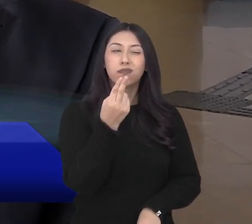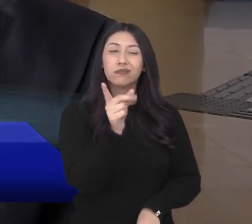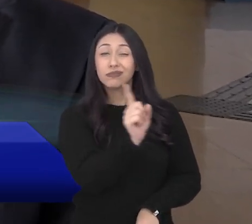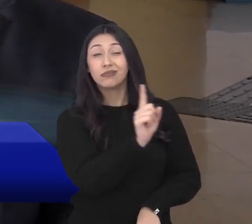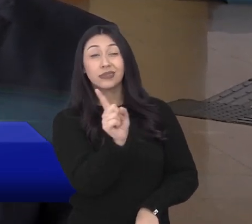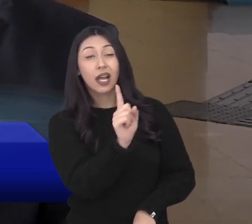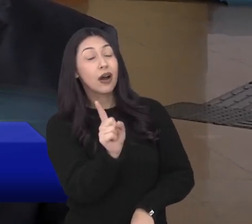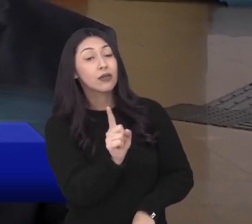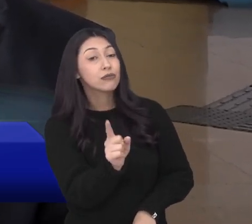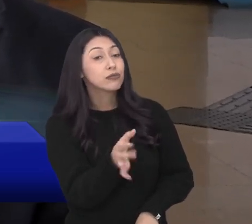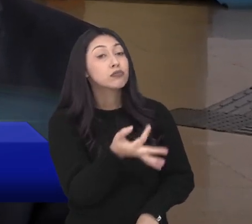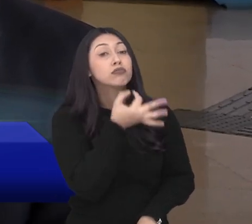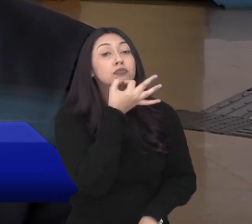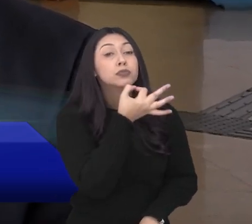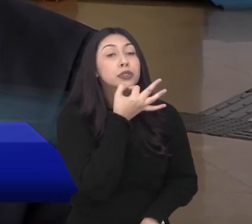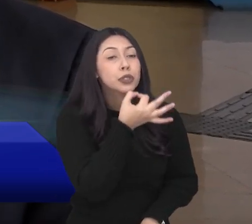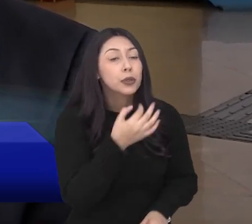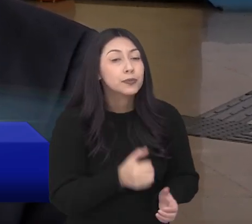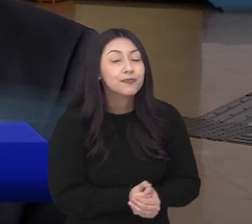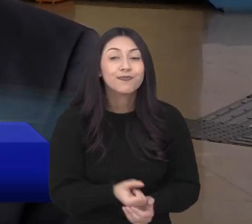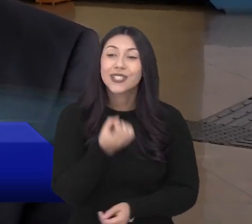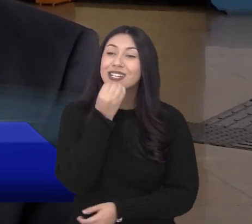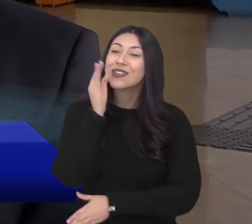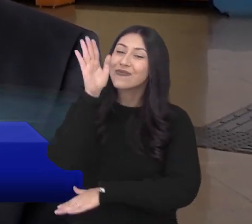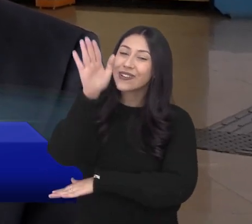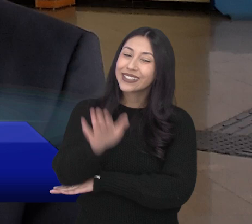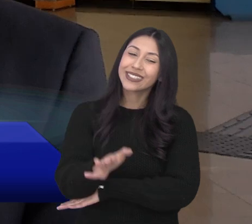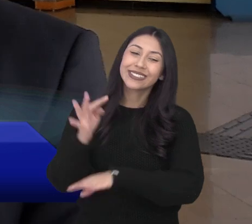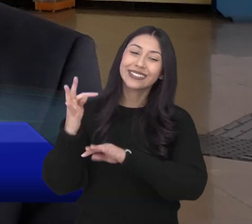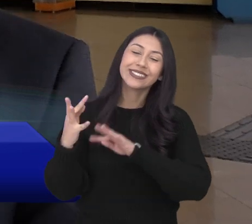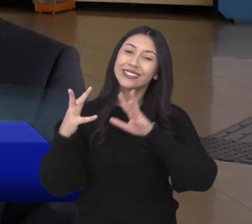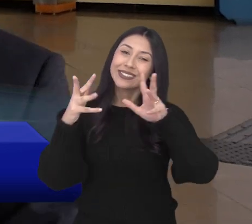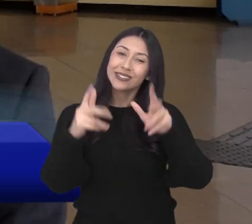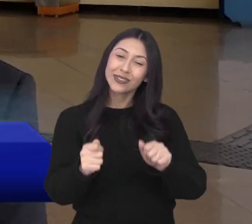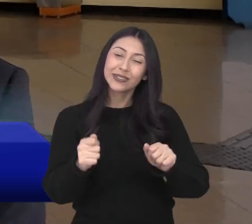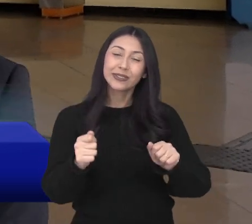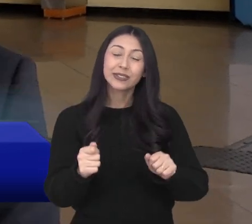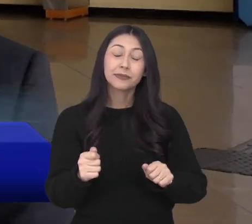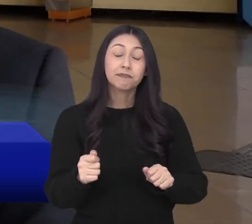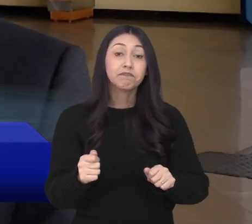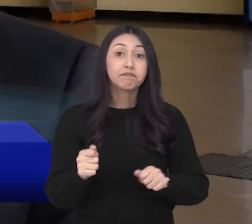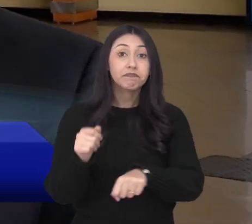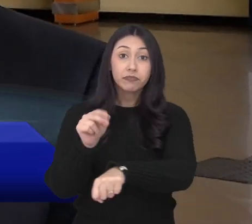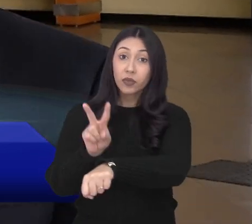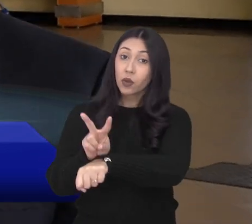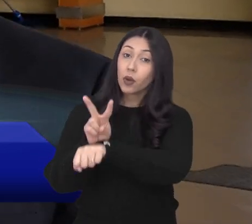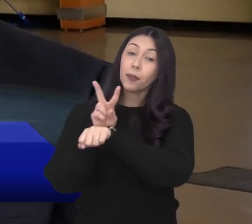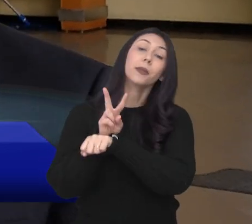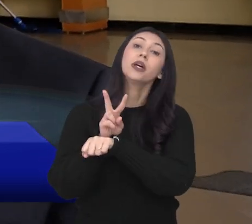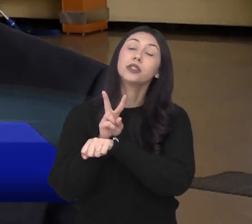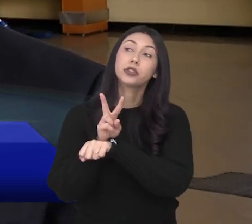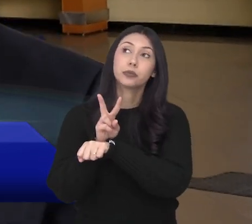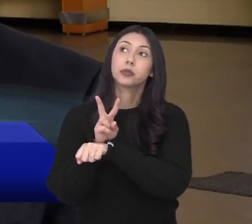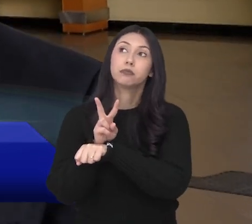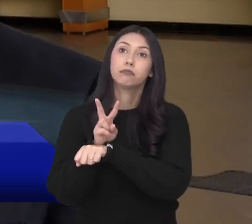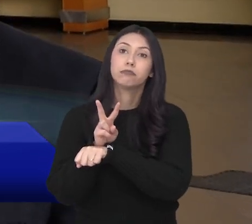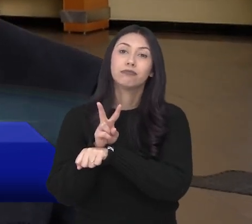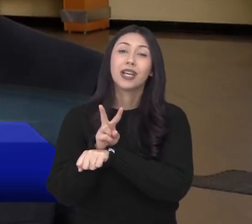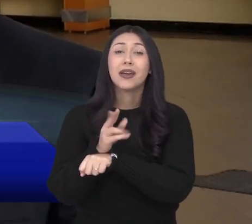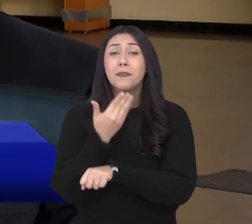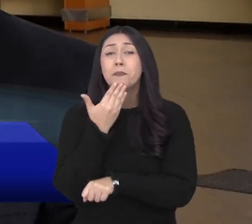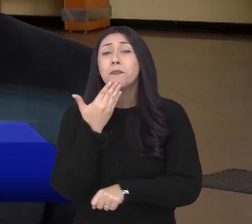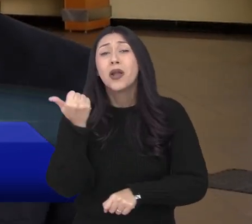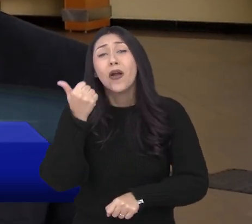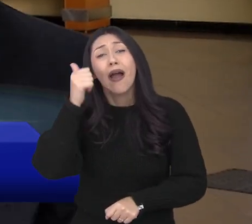adiar o problema? Como que dá para ver o empréstimo nessa situação? Boa tarde, boa tarde a todos. O empréstimo,